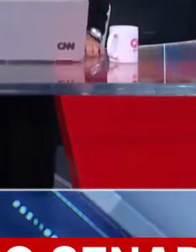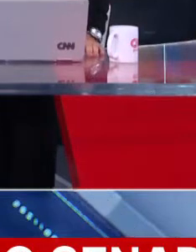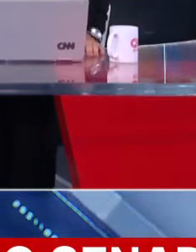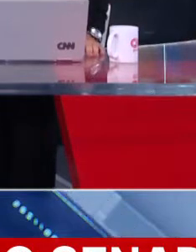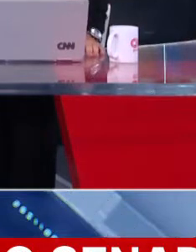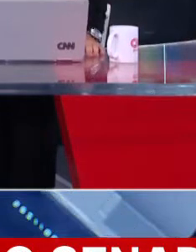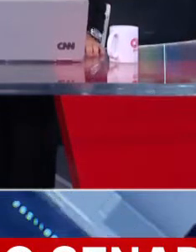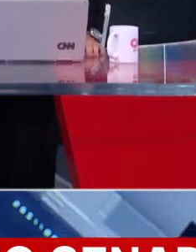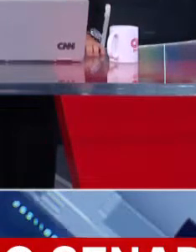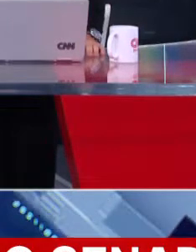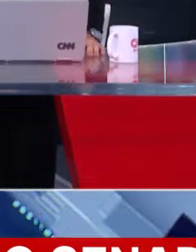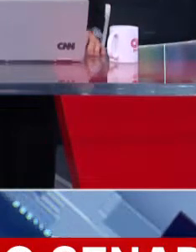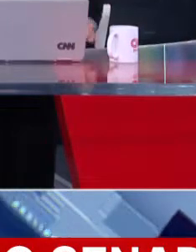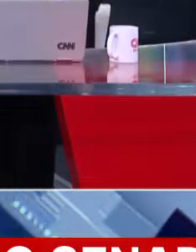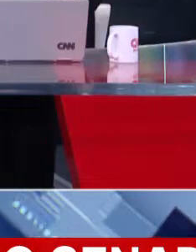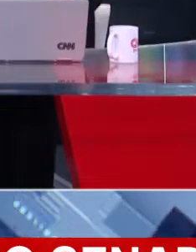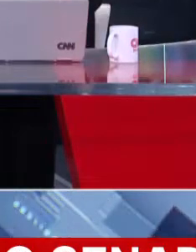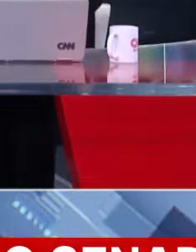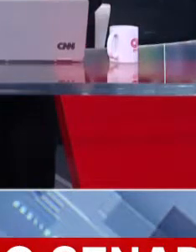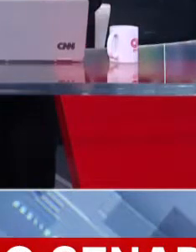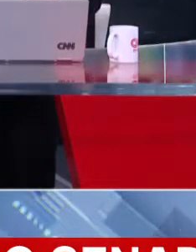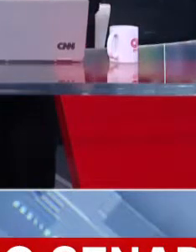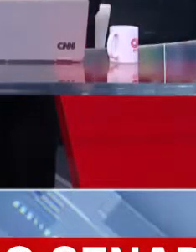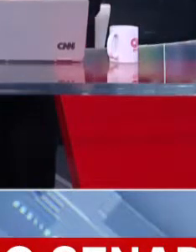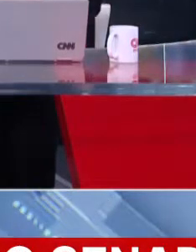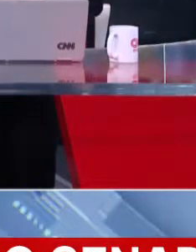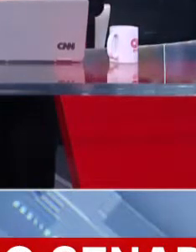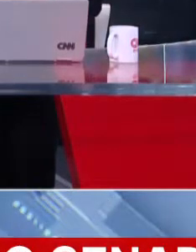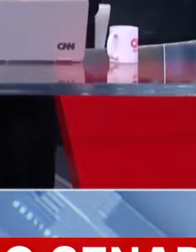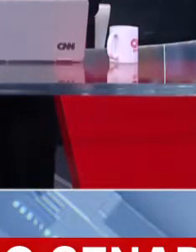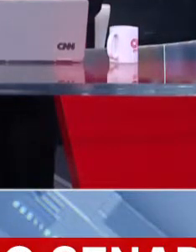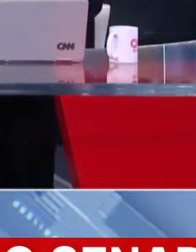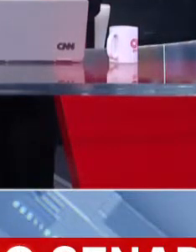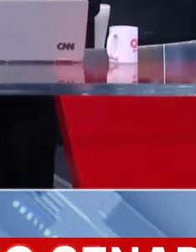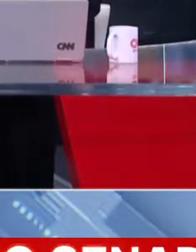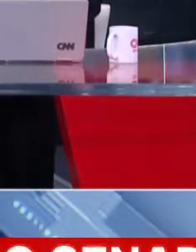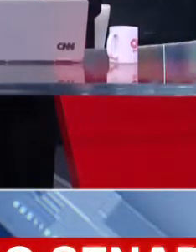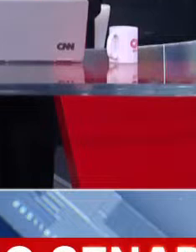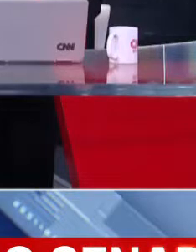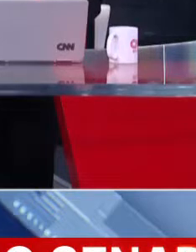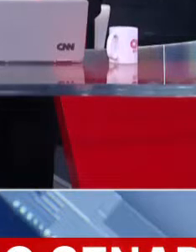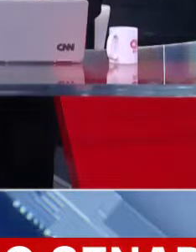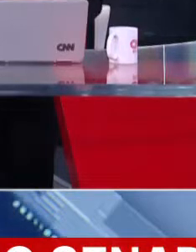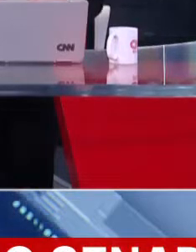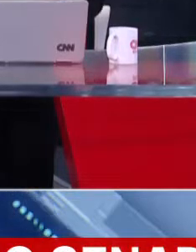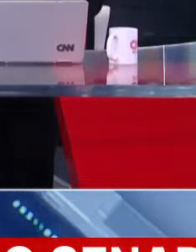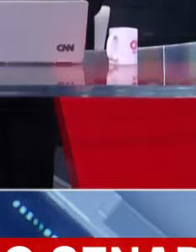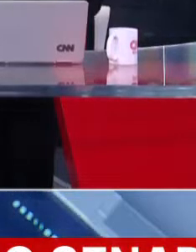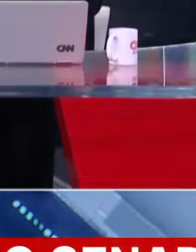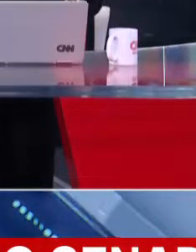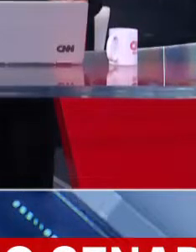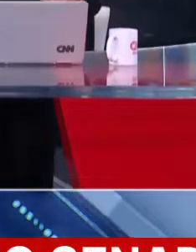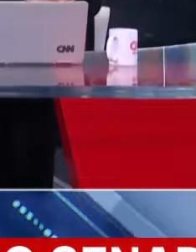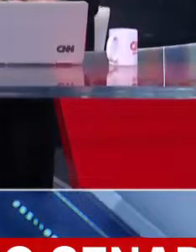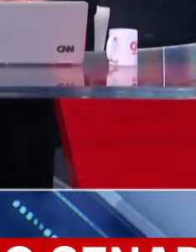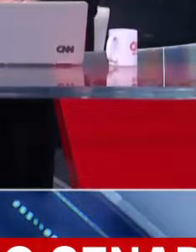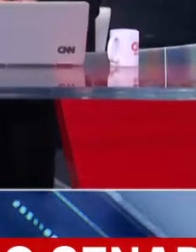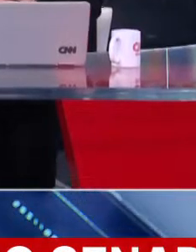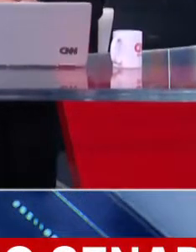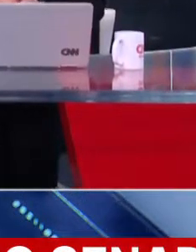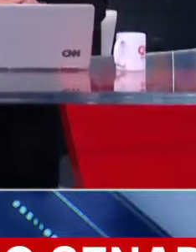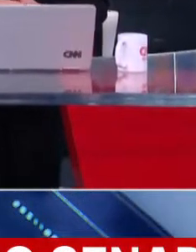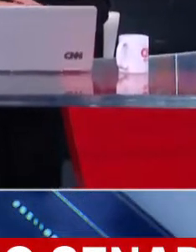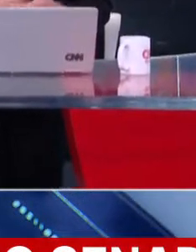dessa PEC, em especial à criação do estado de emergência, como sendo um precedente para medidas que podem ser